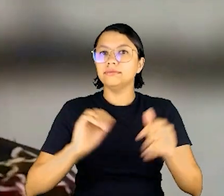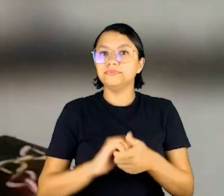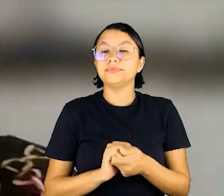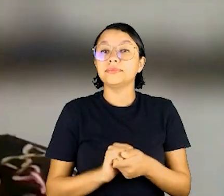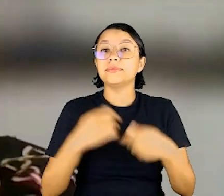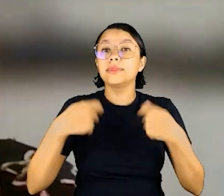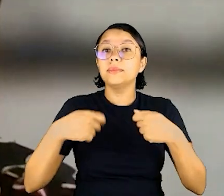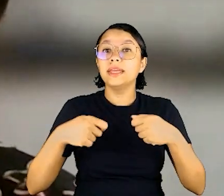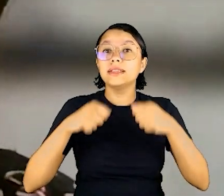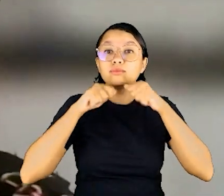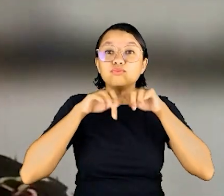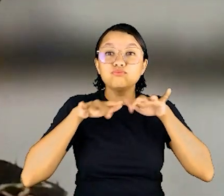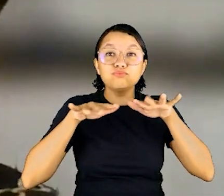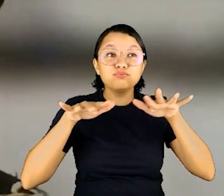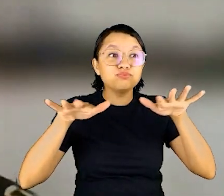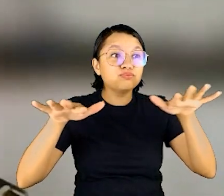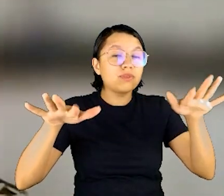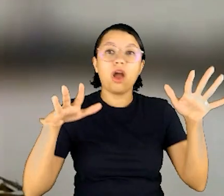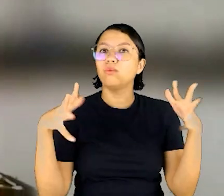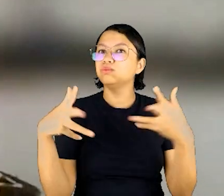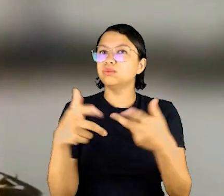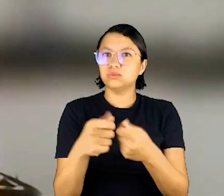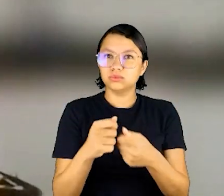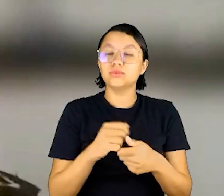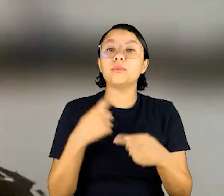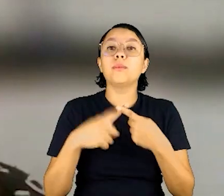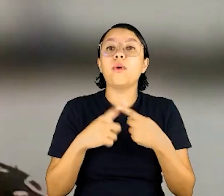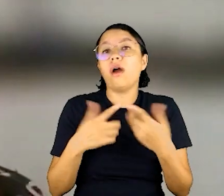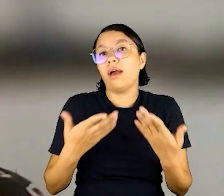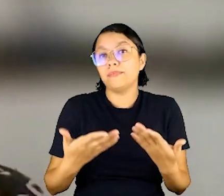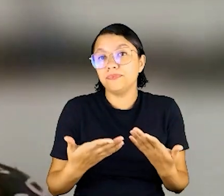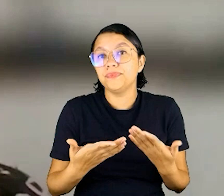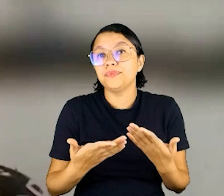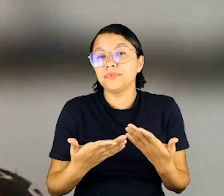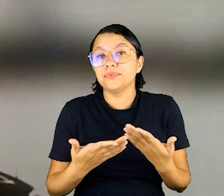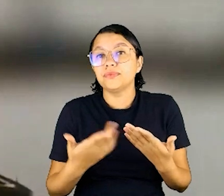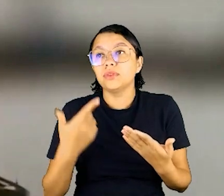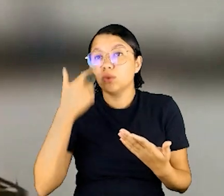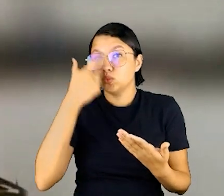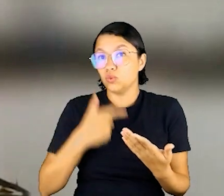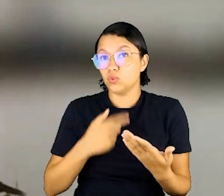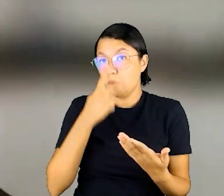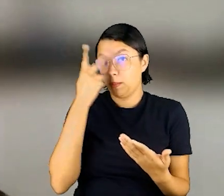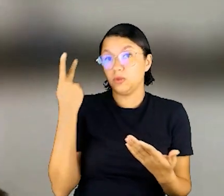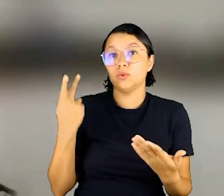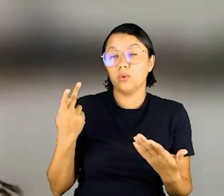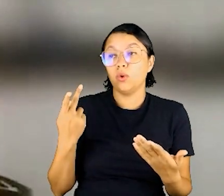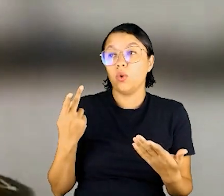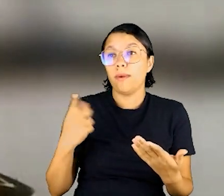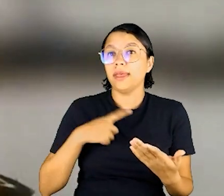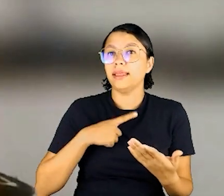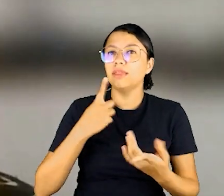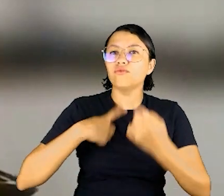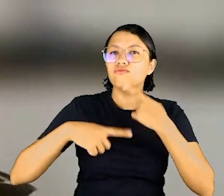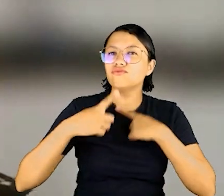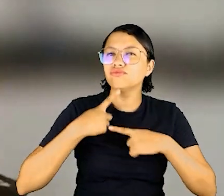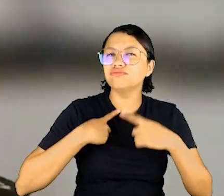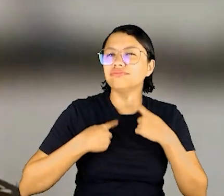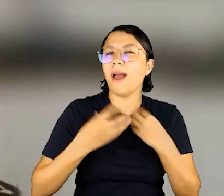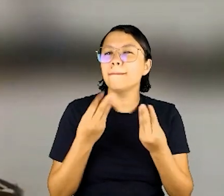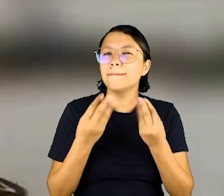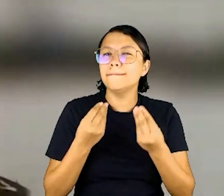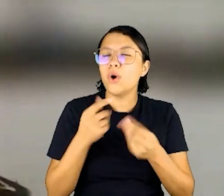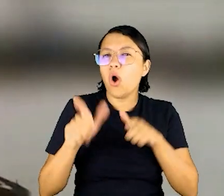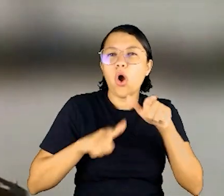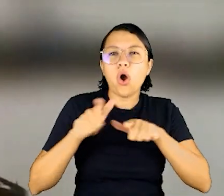divulgar, né? Nós temos que compartilhar com os demais, porque, assim, eu sou uma pessoa que eu tenho muita